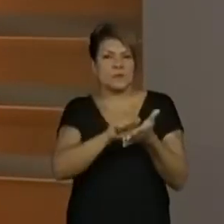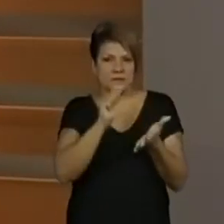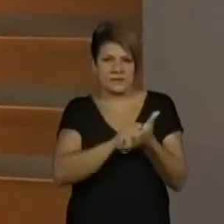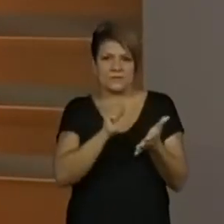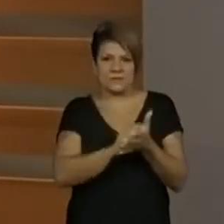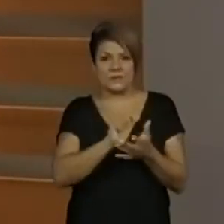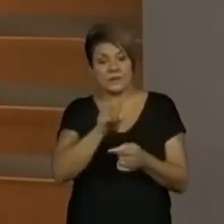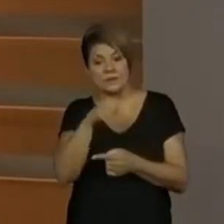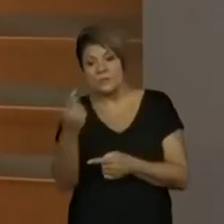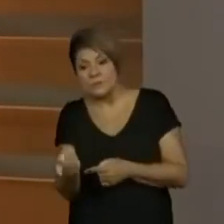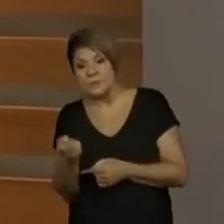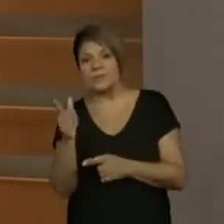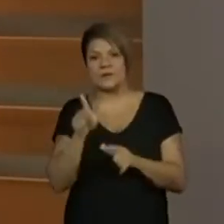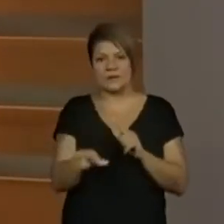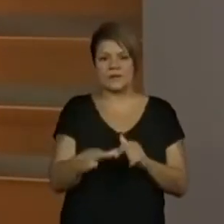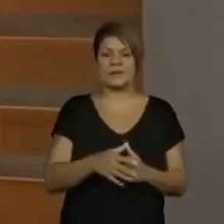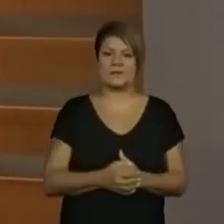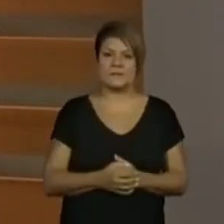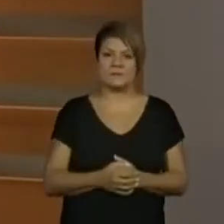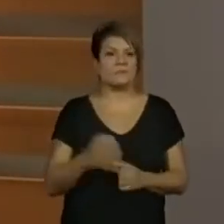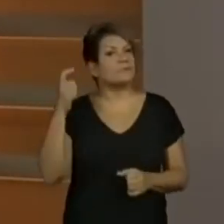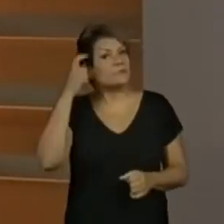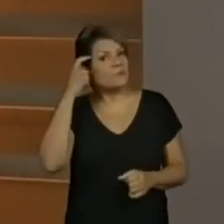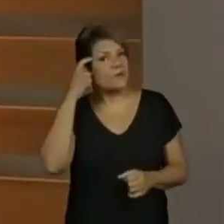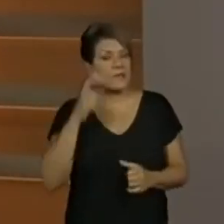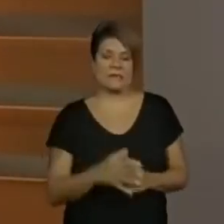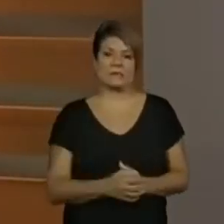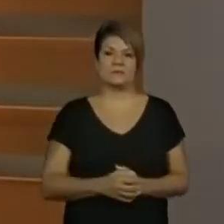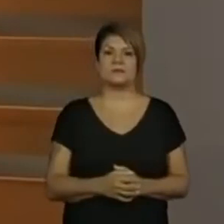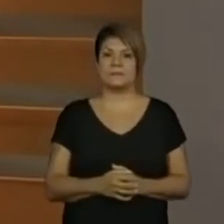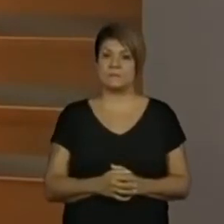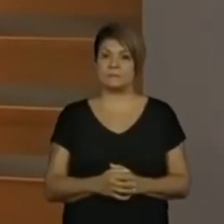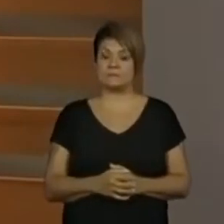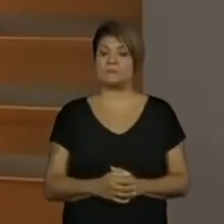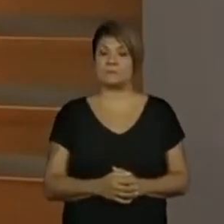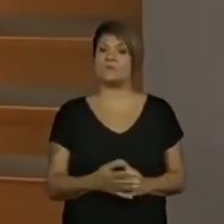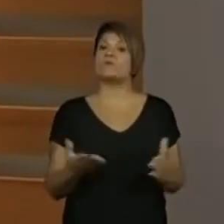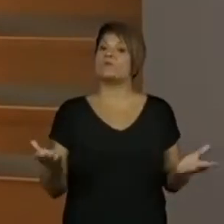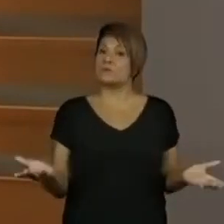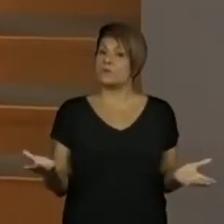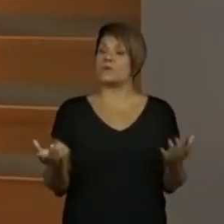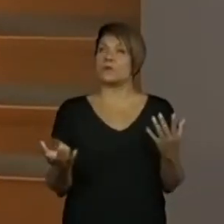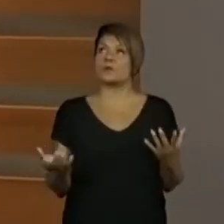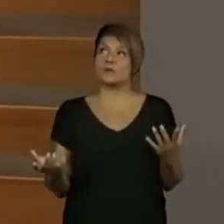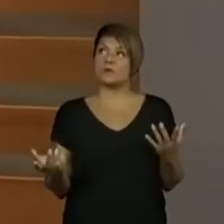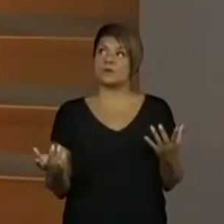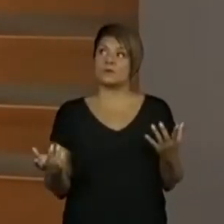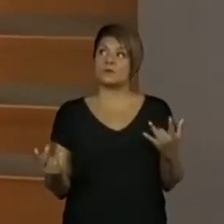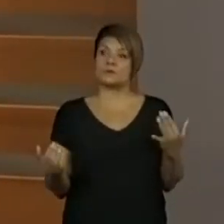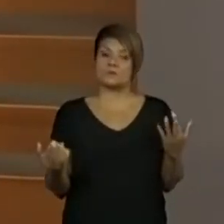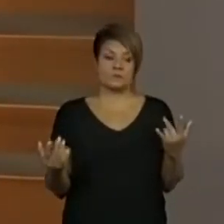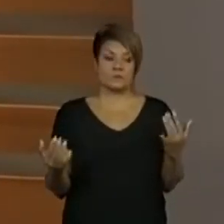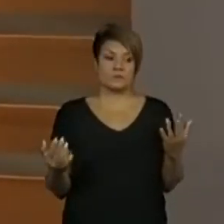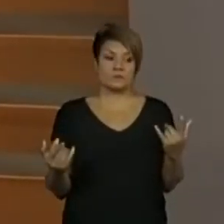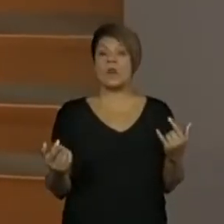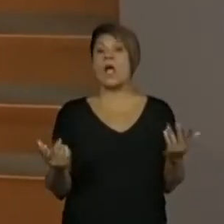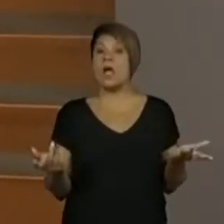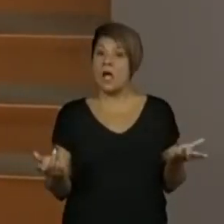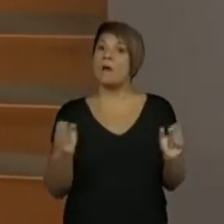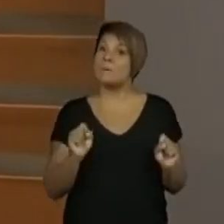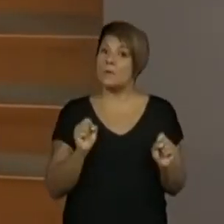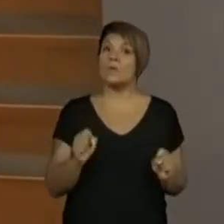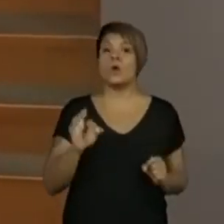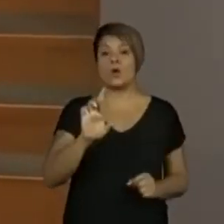próxima letra? Pensa nisso, criança. É importante, sabia? Porque, de repente, eu lembro o nome do... Rodrigo.